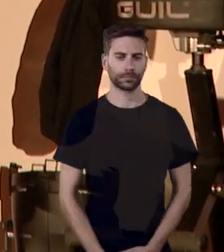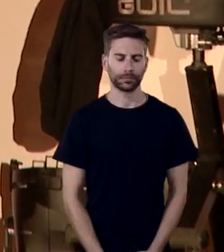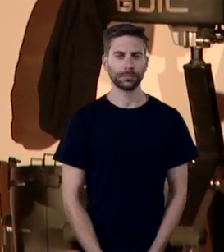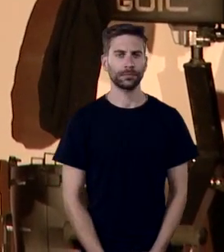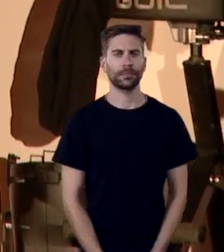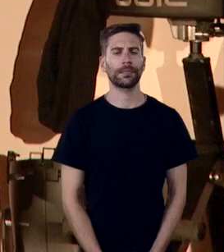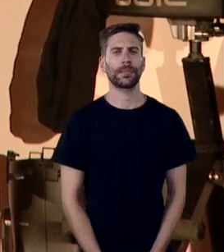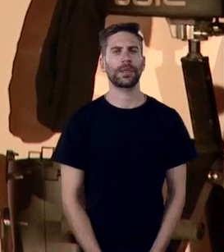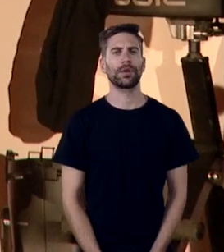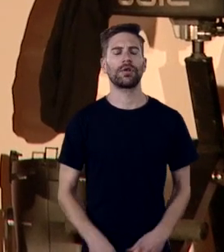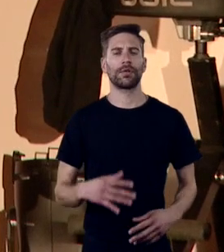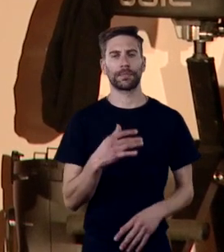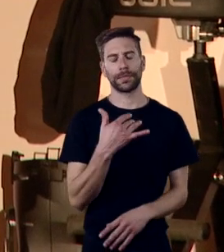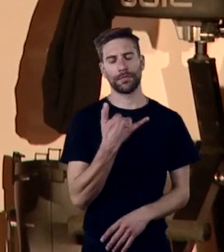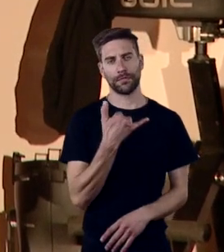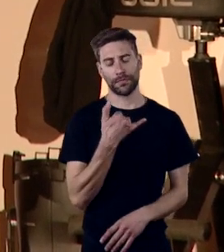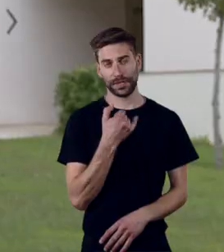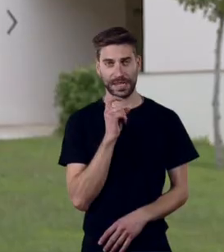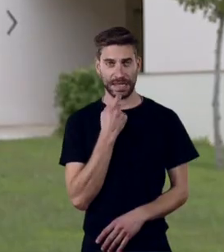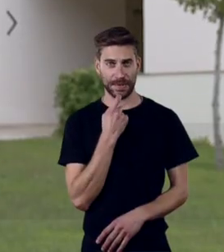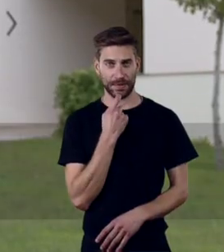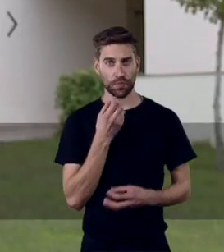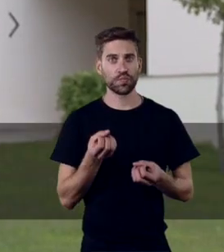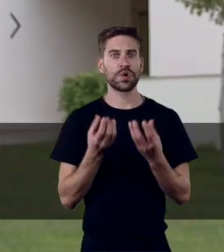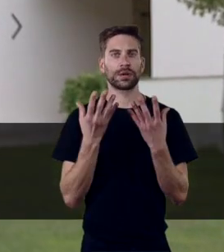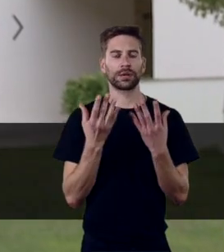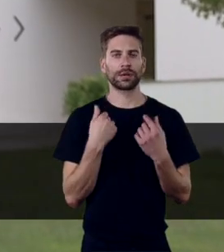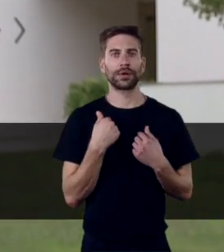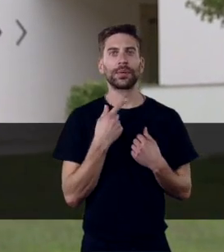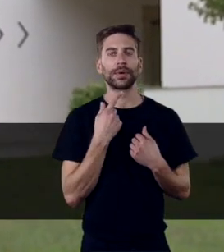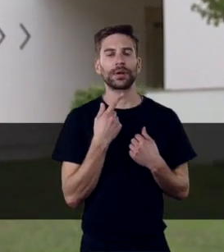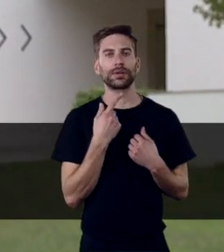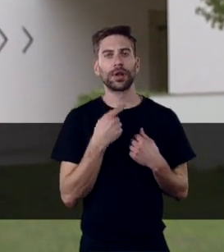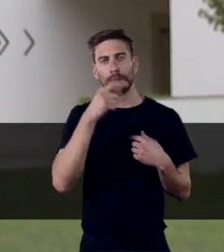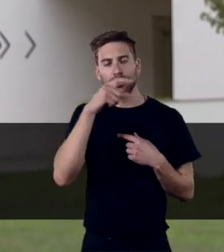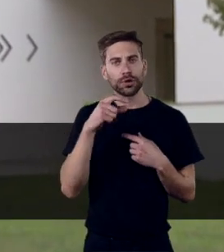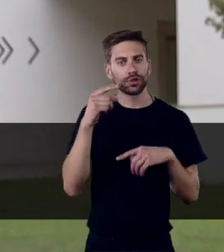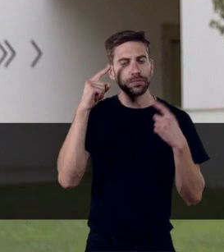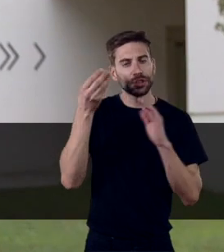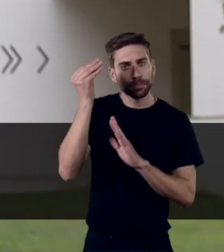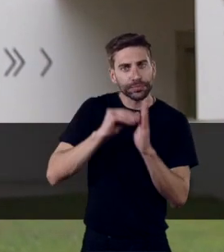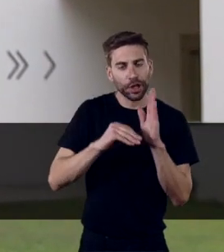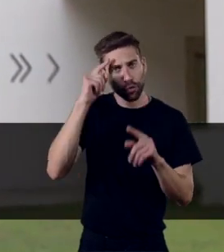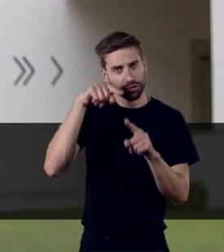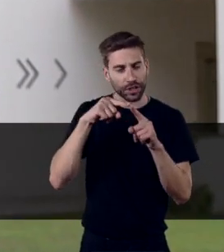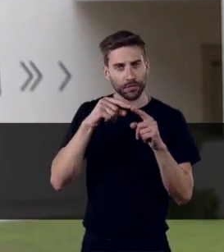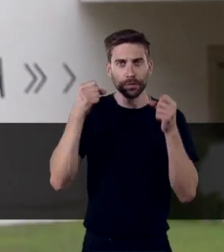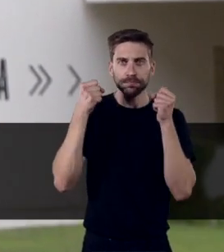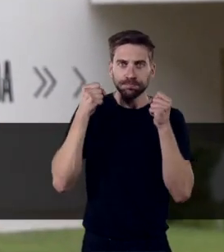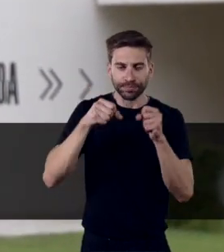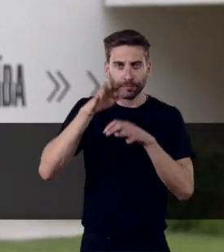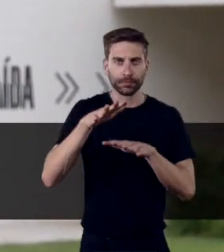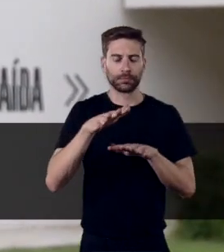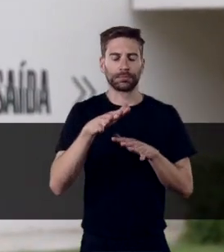Quando cheguei ao 25 de abril, disse assim Agora, o que é que fazem os cantores de protesto? Mas passado pouco tempo,